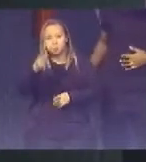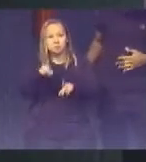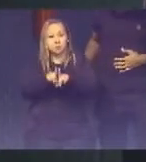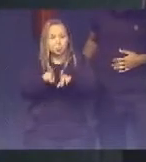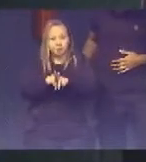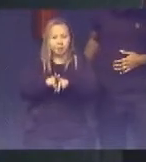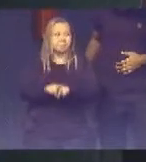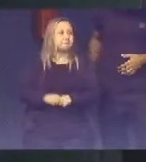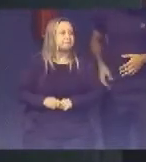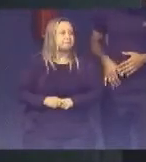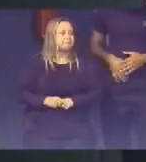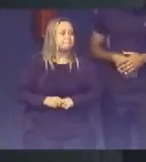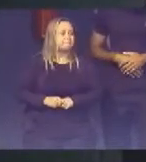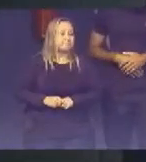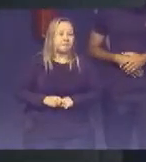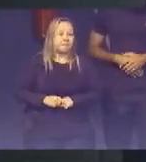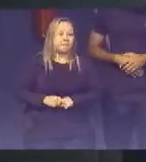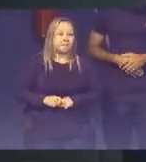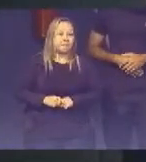Mineração